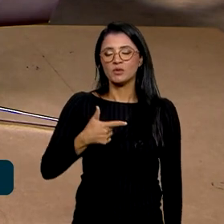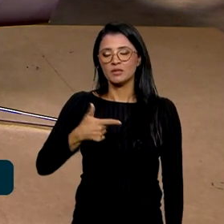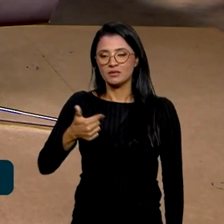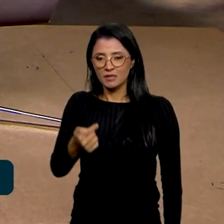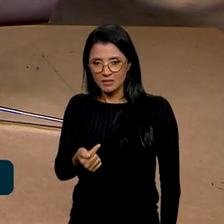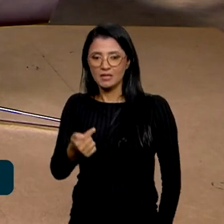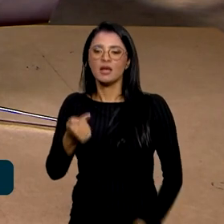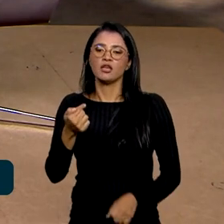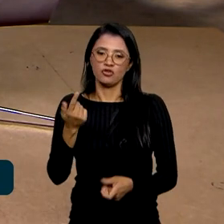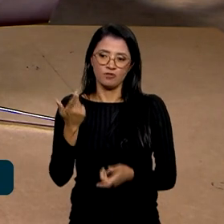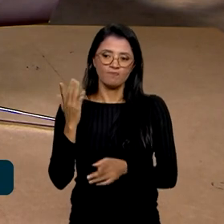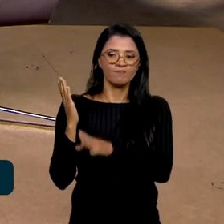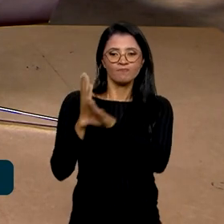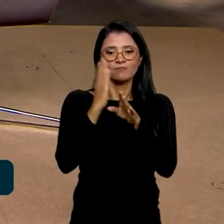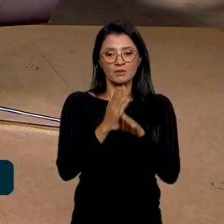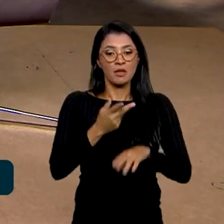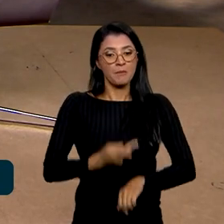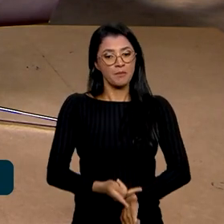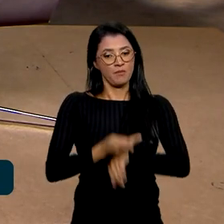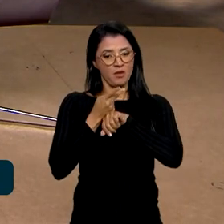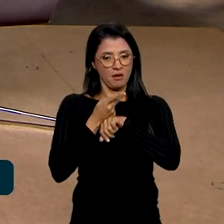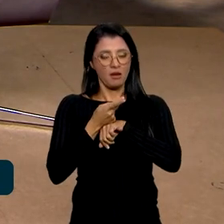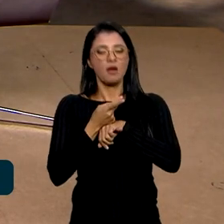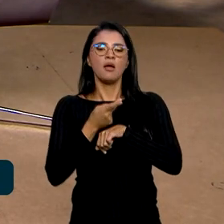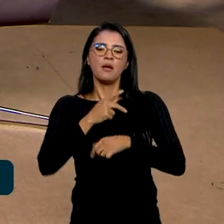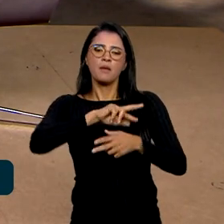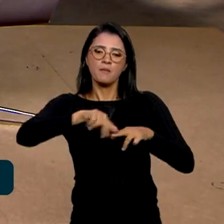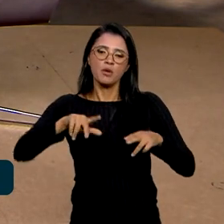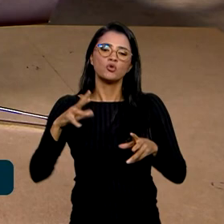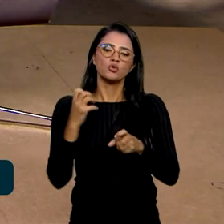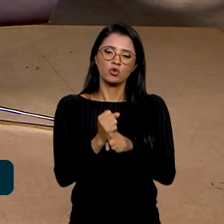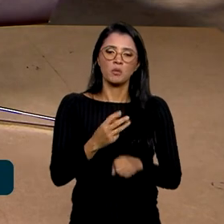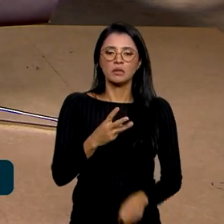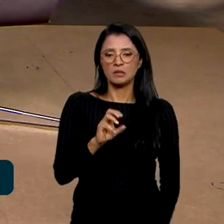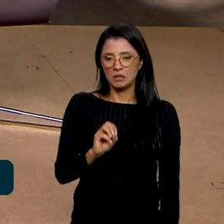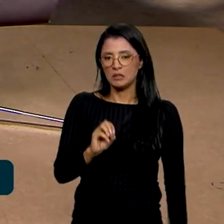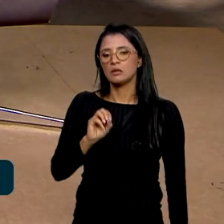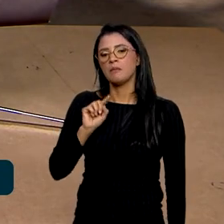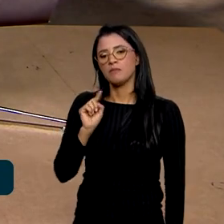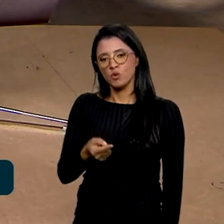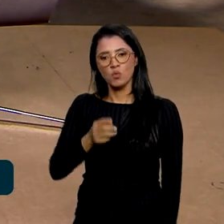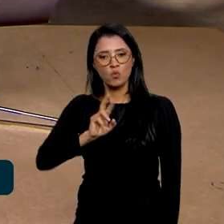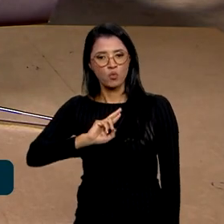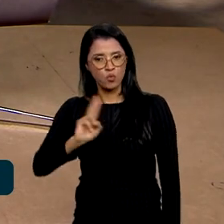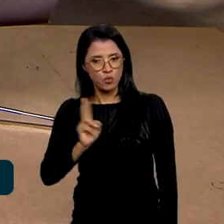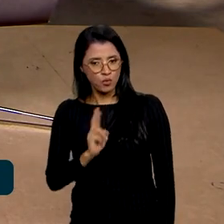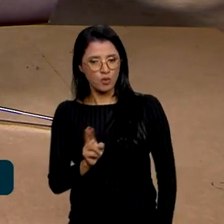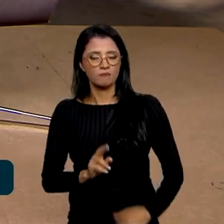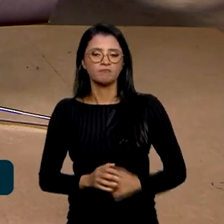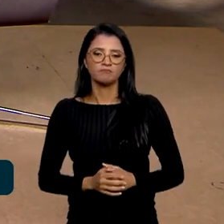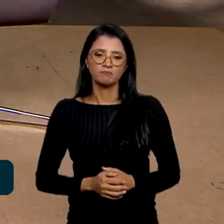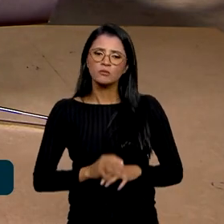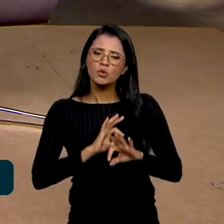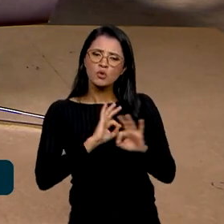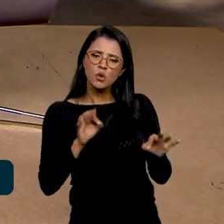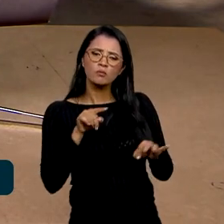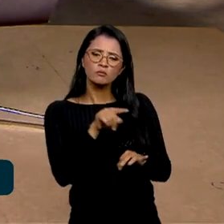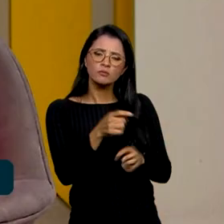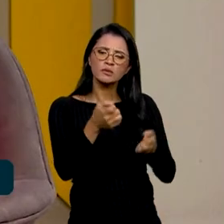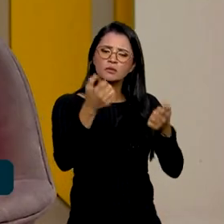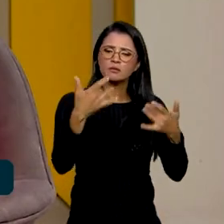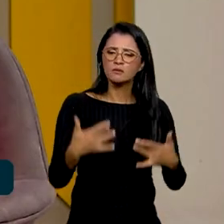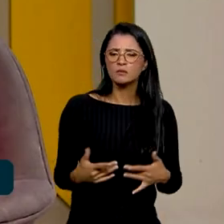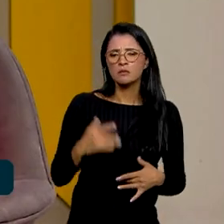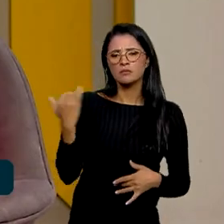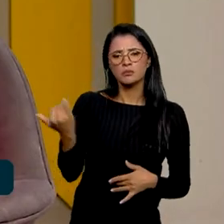reconhecidas e premiadas e os prêmios são de 30 mil reais no valor bruto. Ótimo, secretária. Eu gostaria que a senhora falasse sobre a